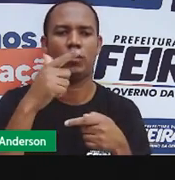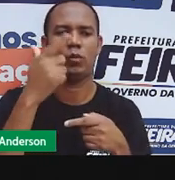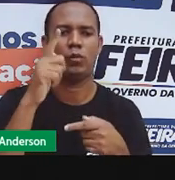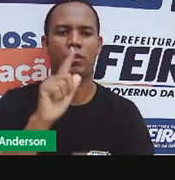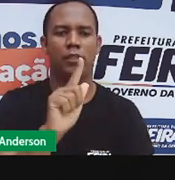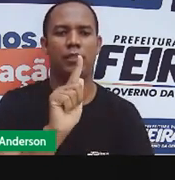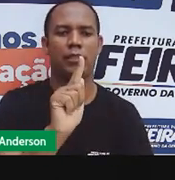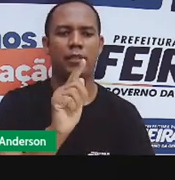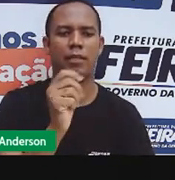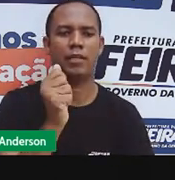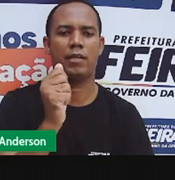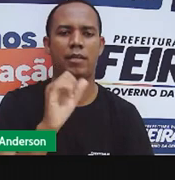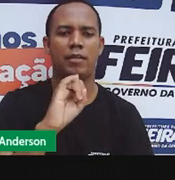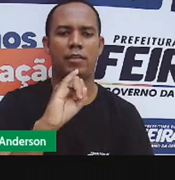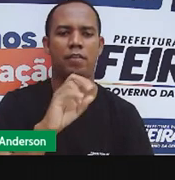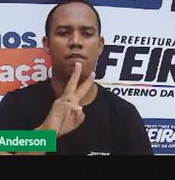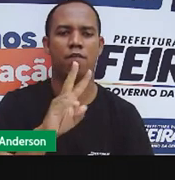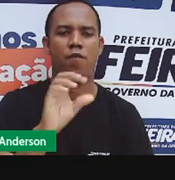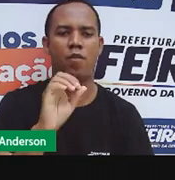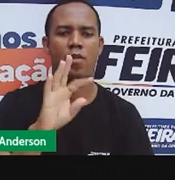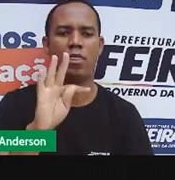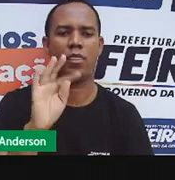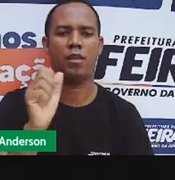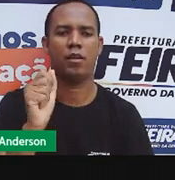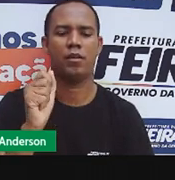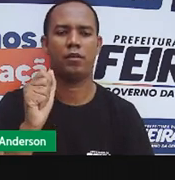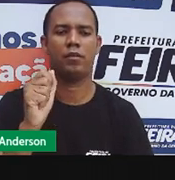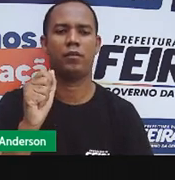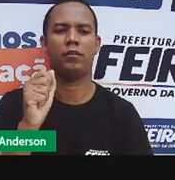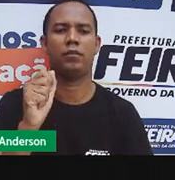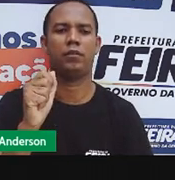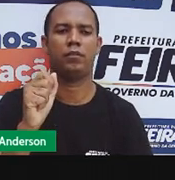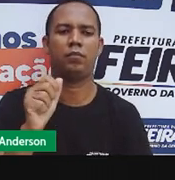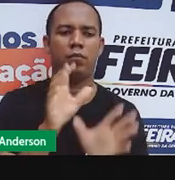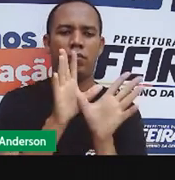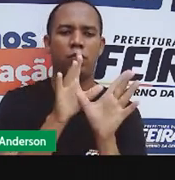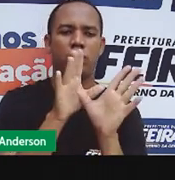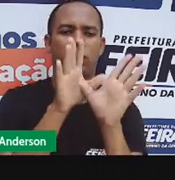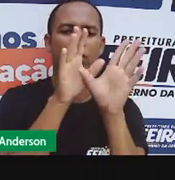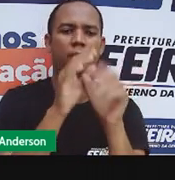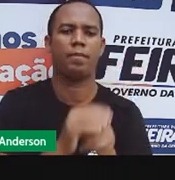Gaivota. Isso aí. Nome de uma fruta.